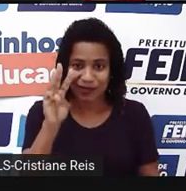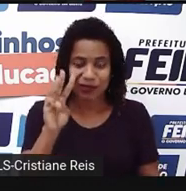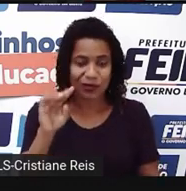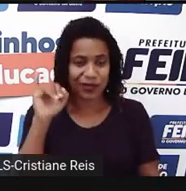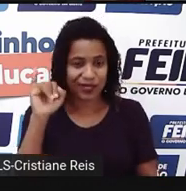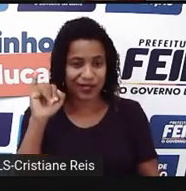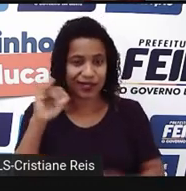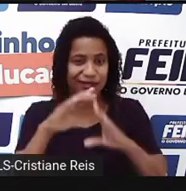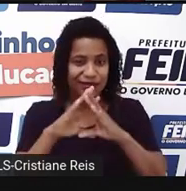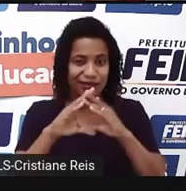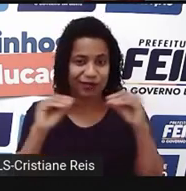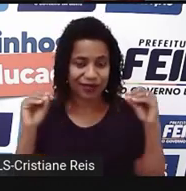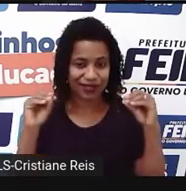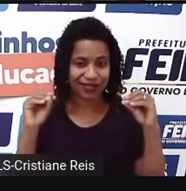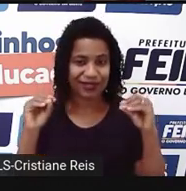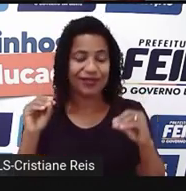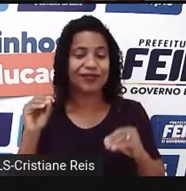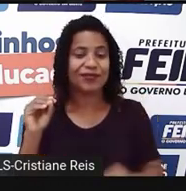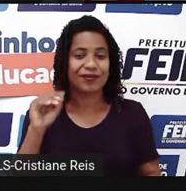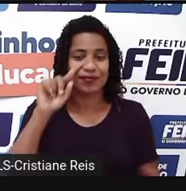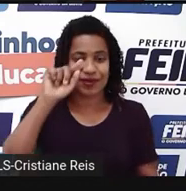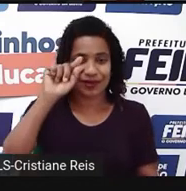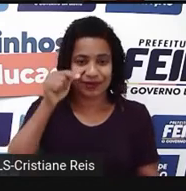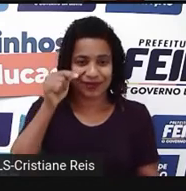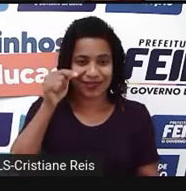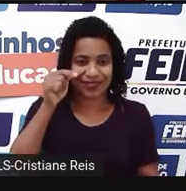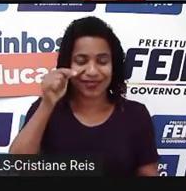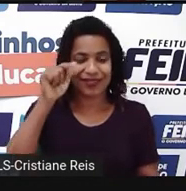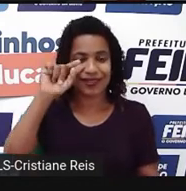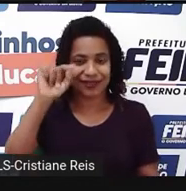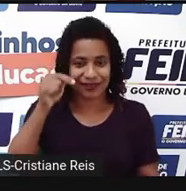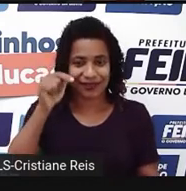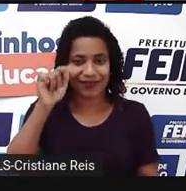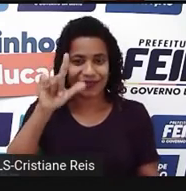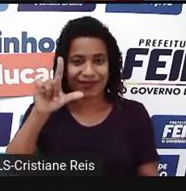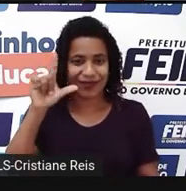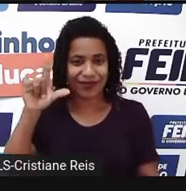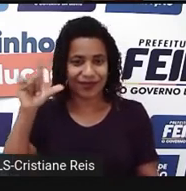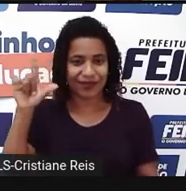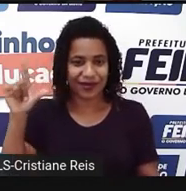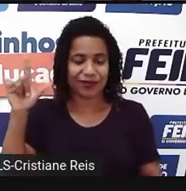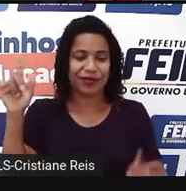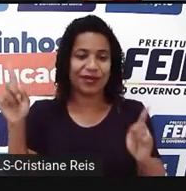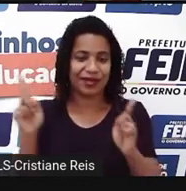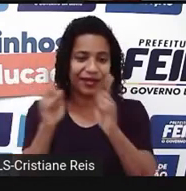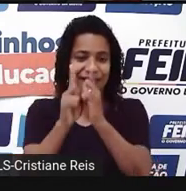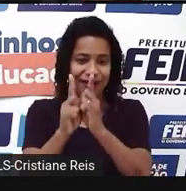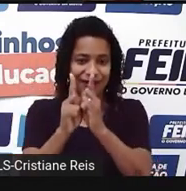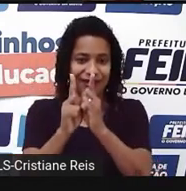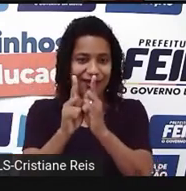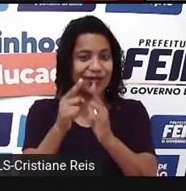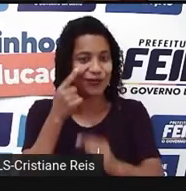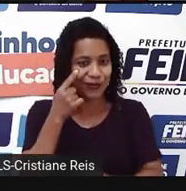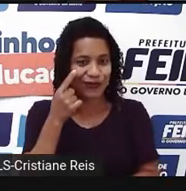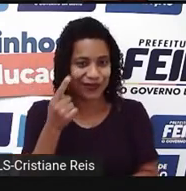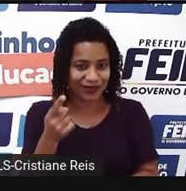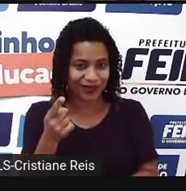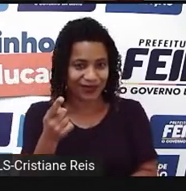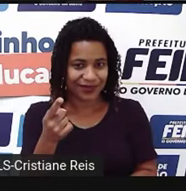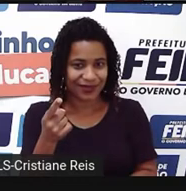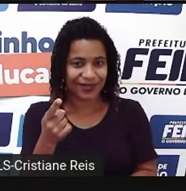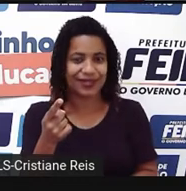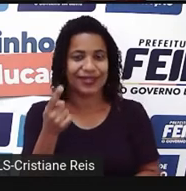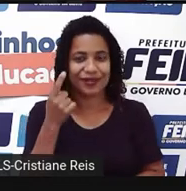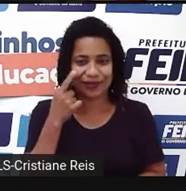letra I, e no lugar a gente coloca um apóstrofo e o L, as letras L e E. Vamos